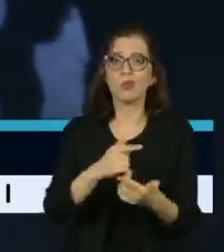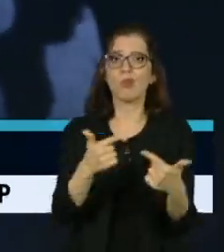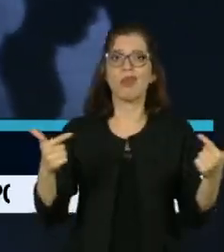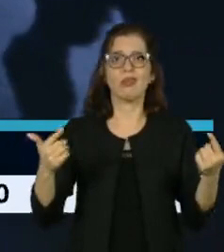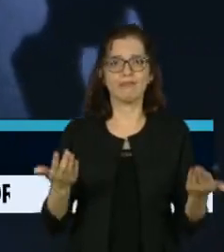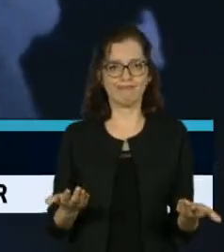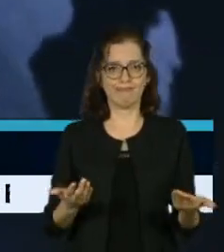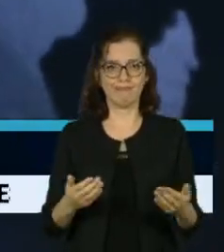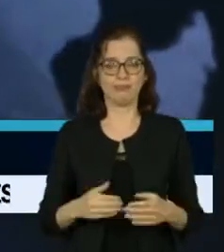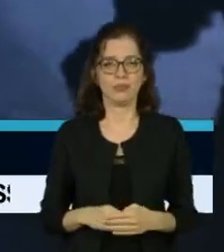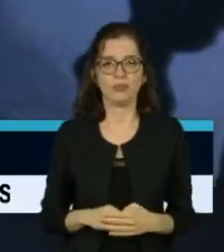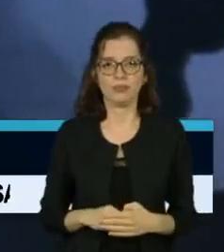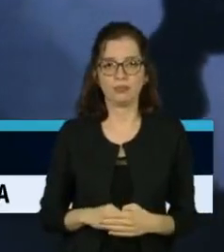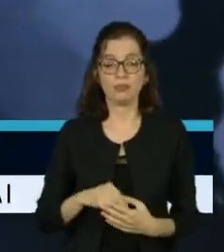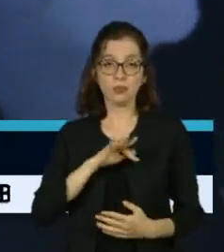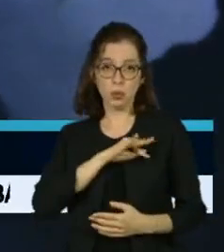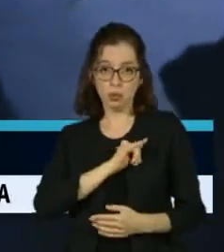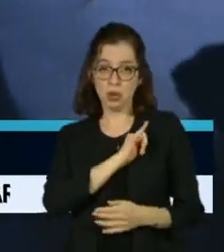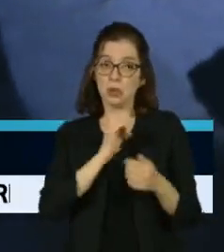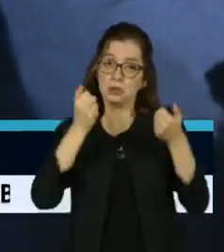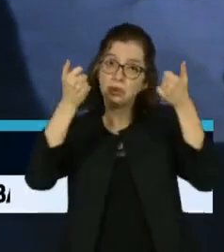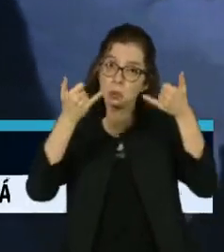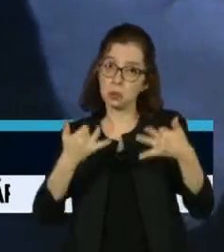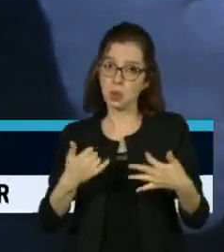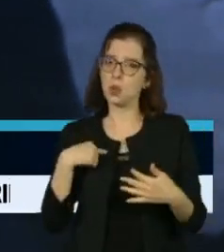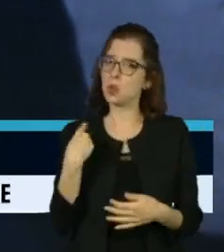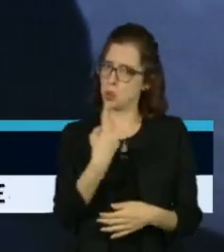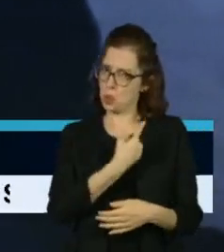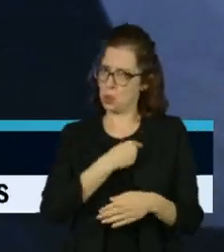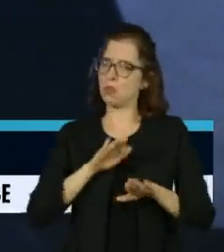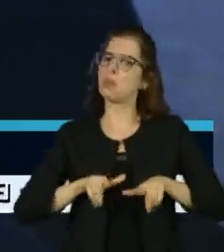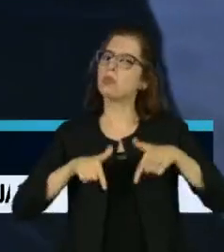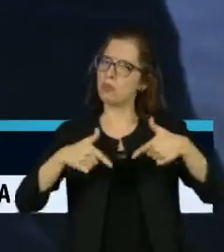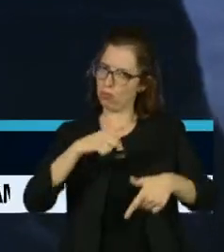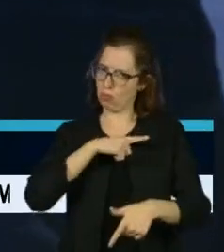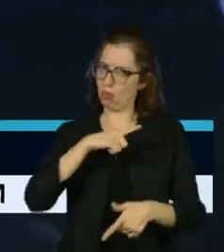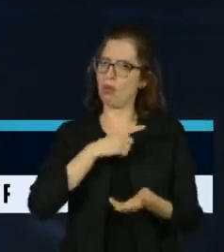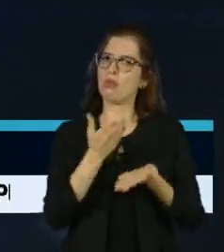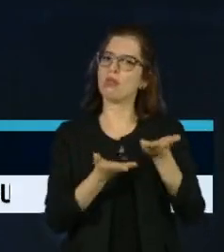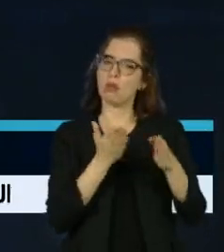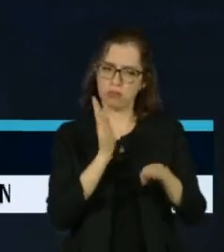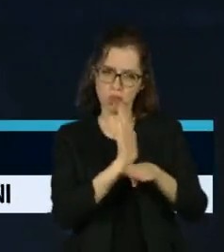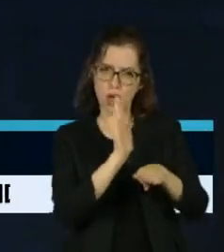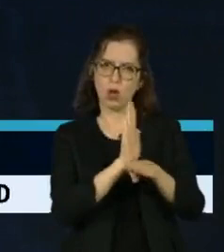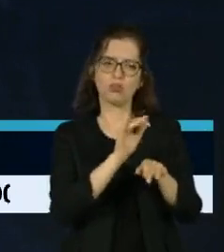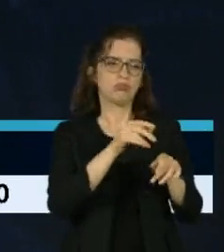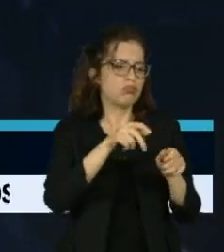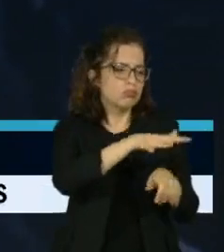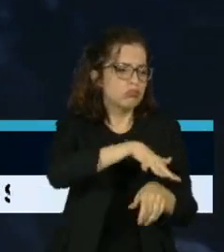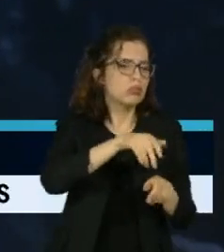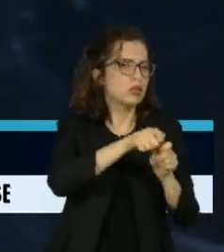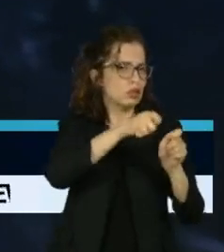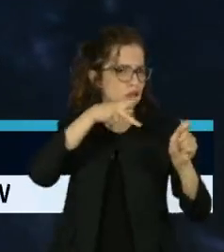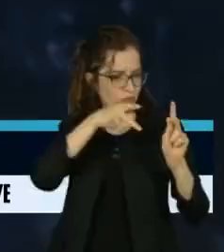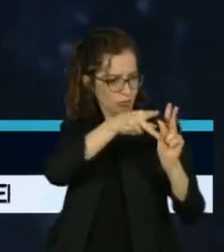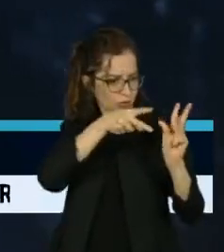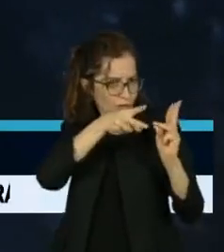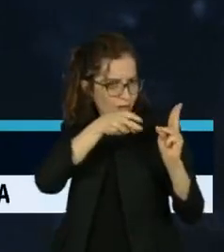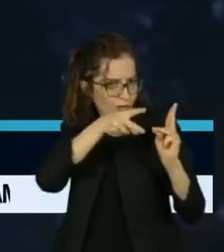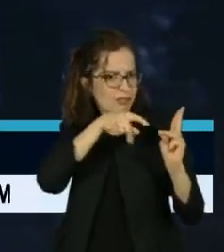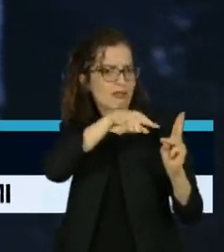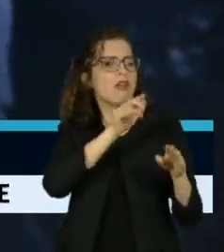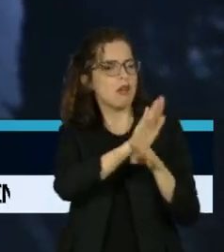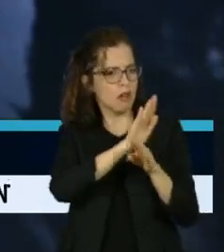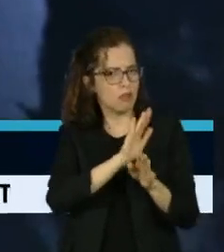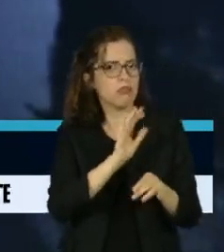Em nota, a FUNAI diz que está tomando todas as providências para o enfrentamento da Covid entre os povos indígenas. A Fundação diz que já destinou